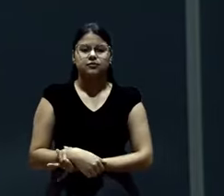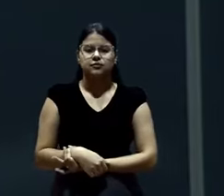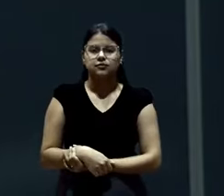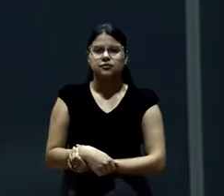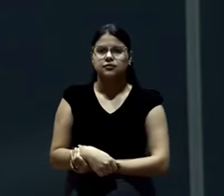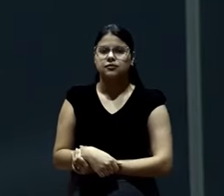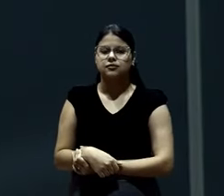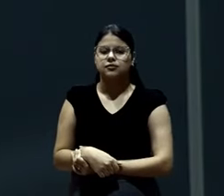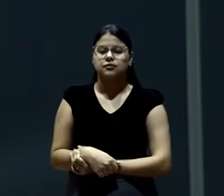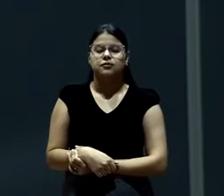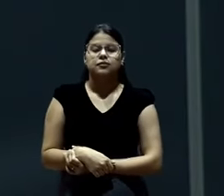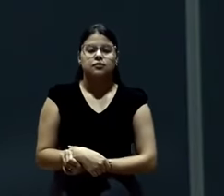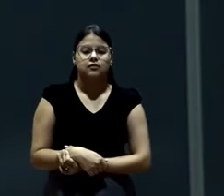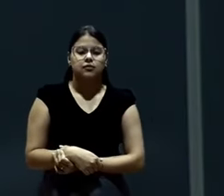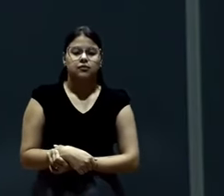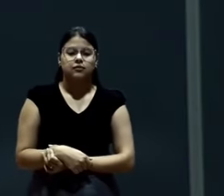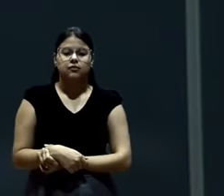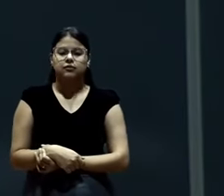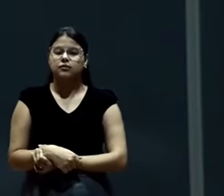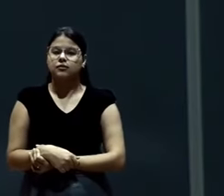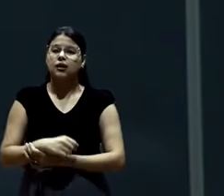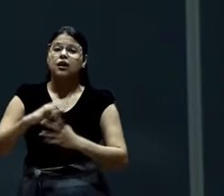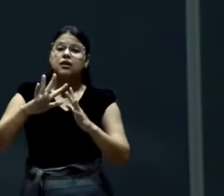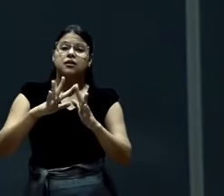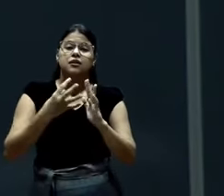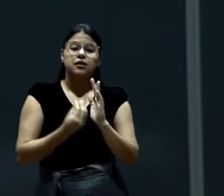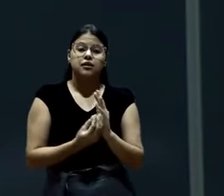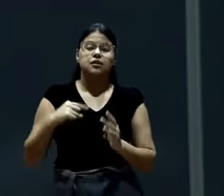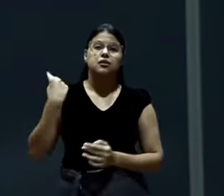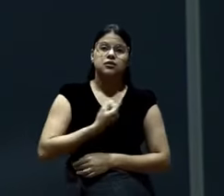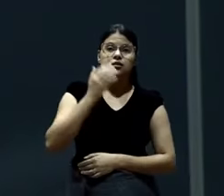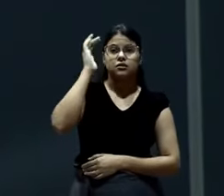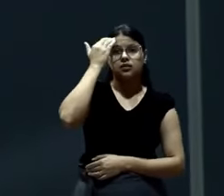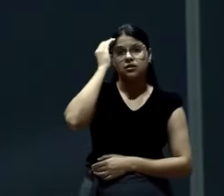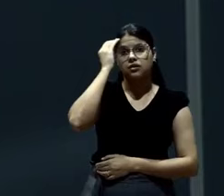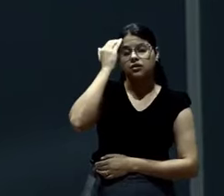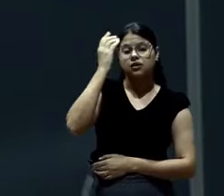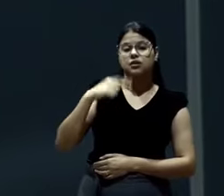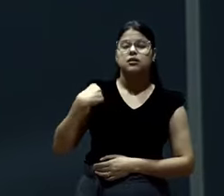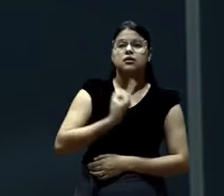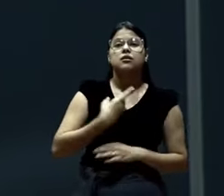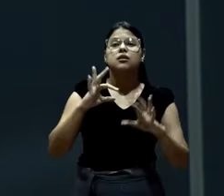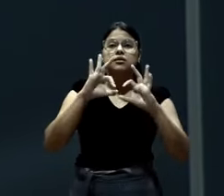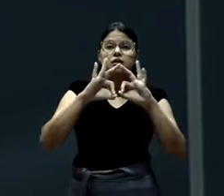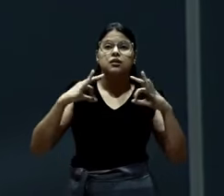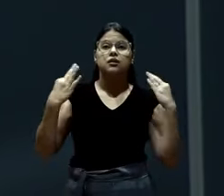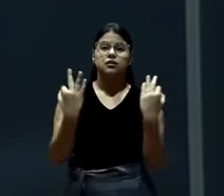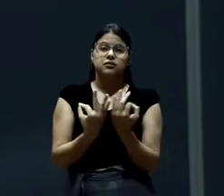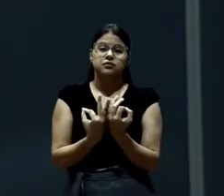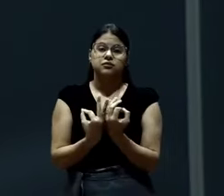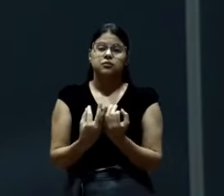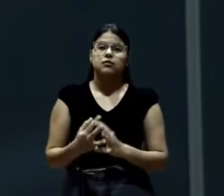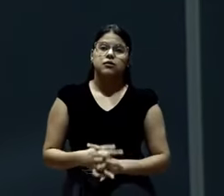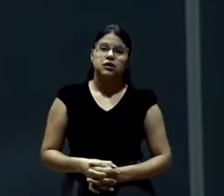Ser igreja é entender que nós somos uma família. Quando você passa a enxergar isso, você vai